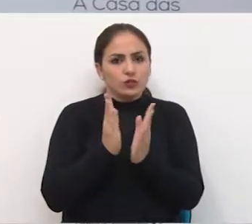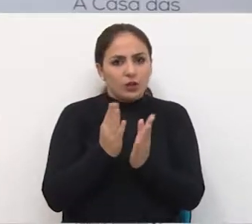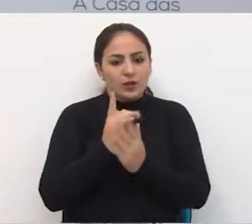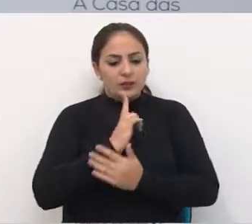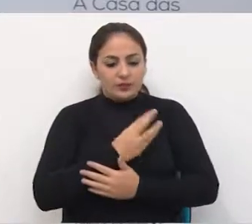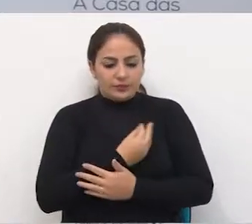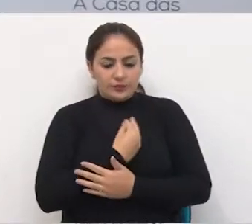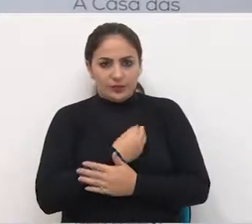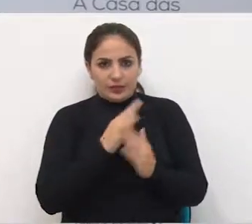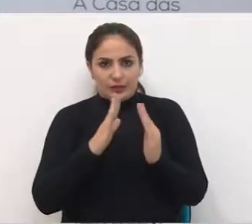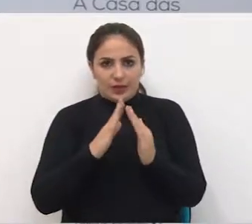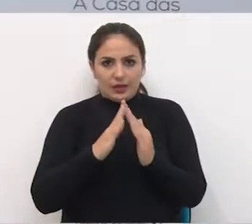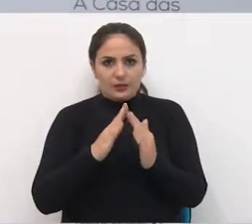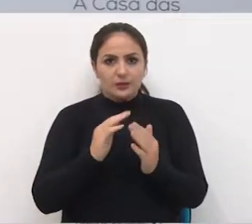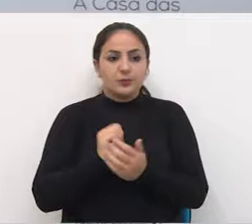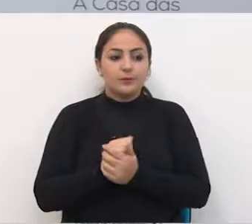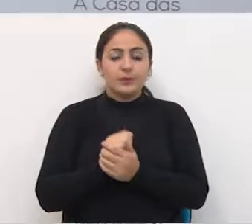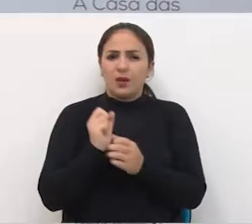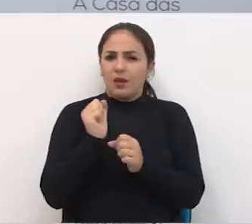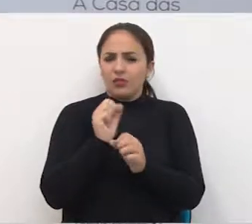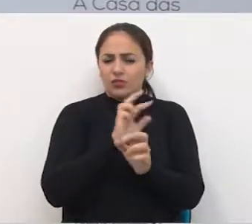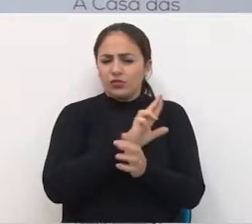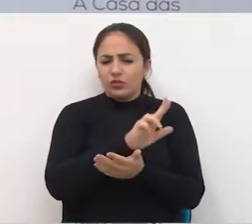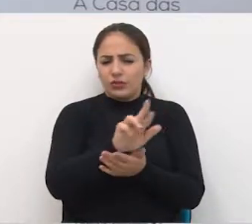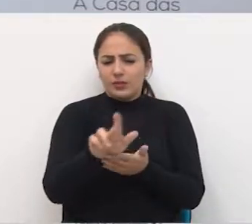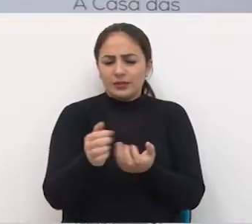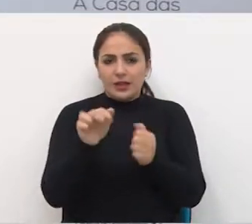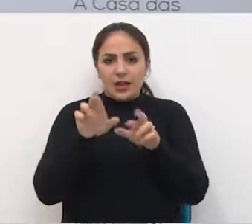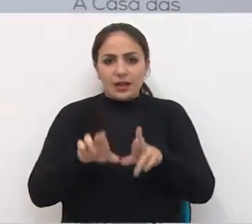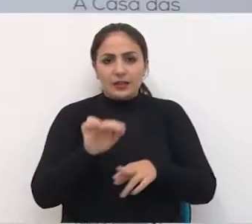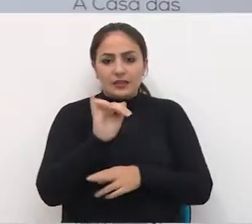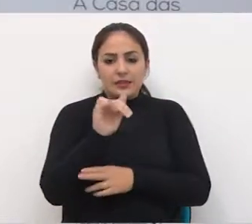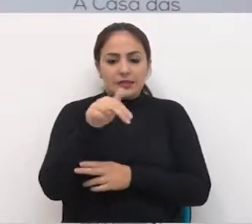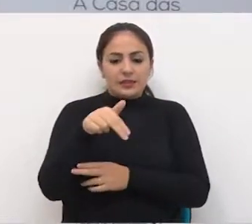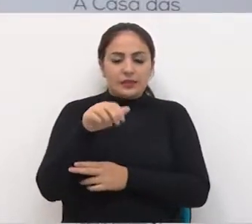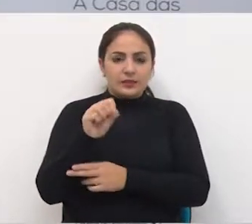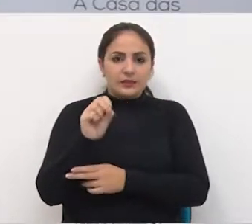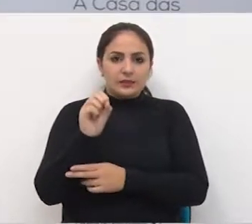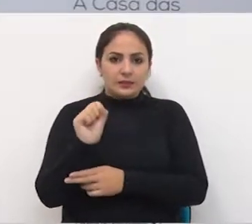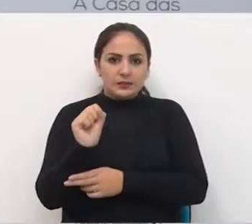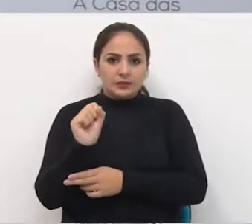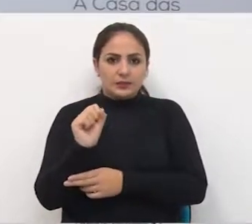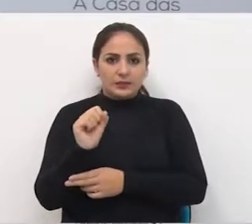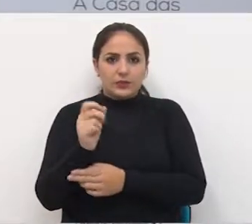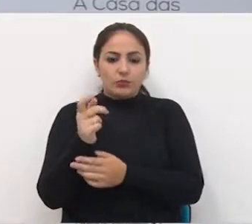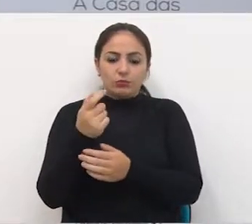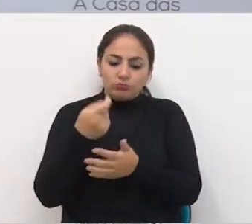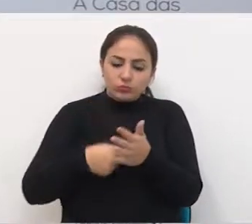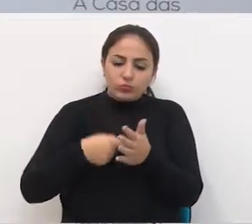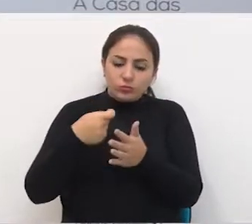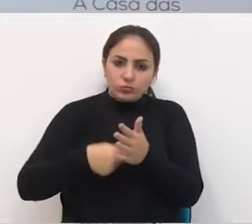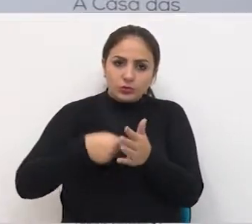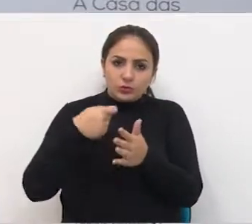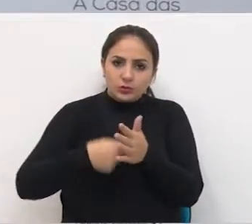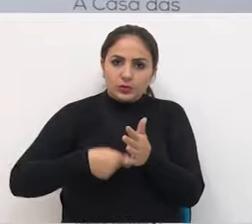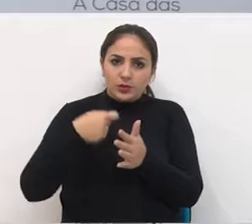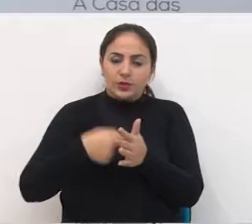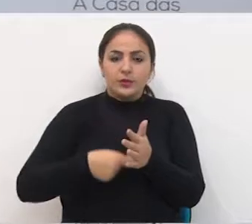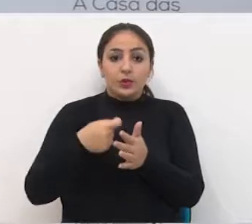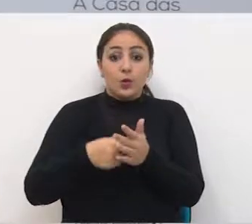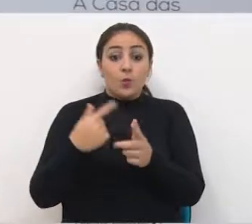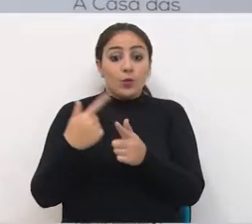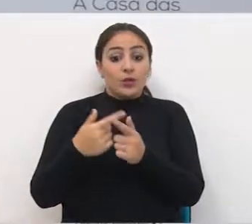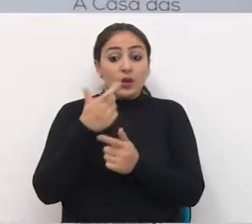passando por todas as áreas do INSS e também buscando essa bandeira que é onde é o setor mais